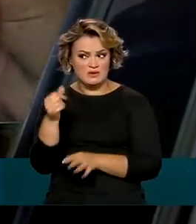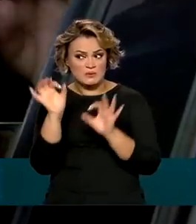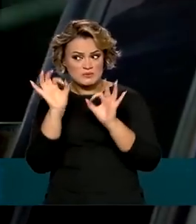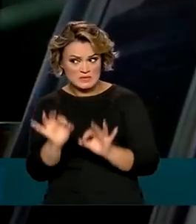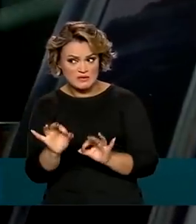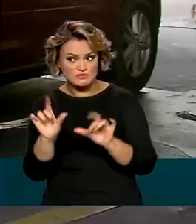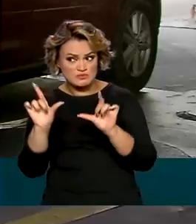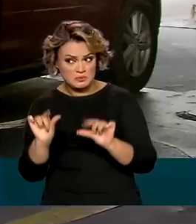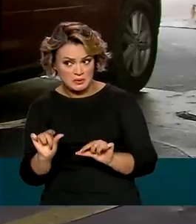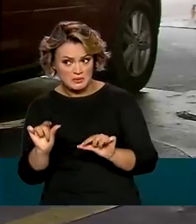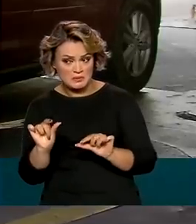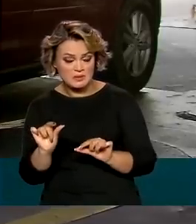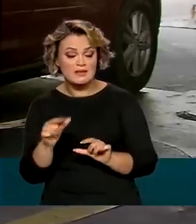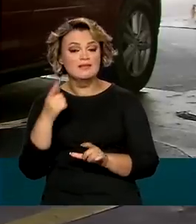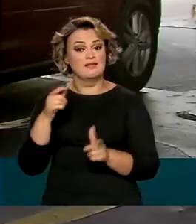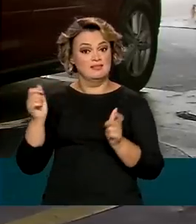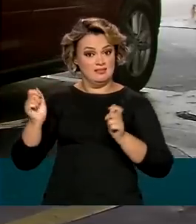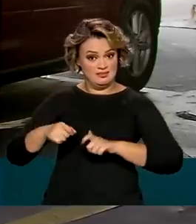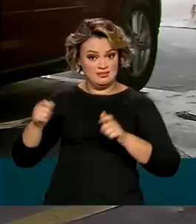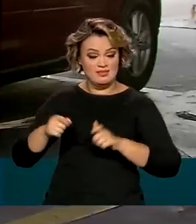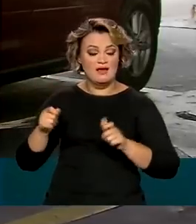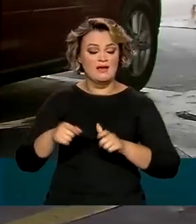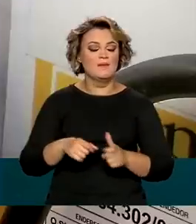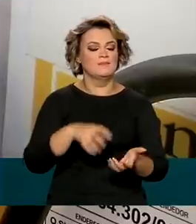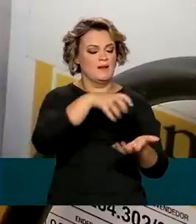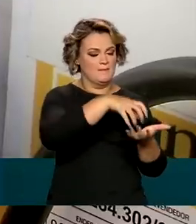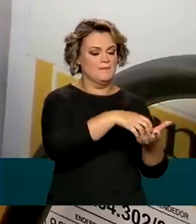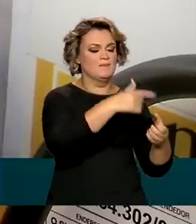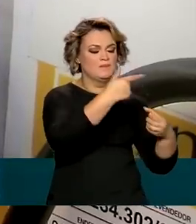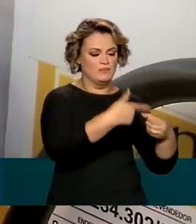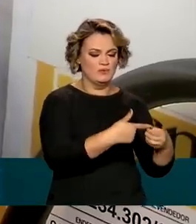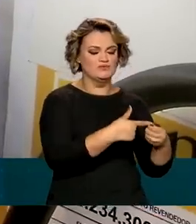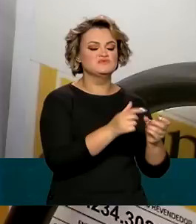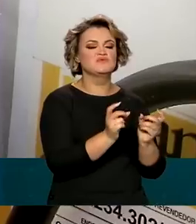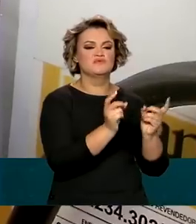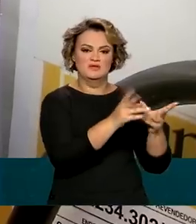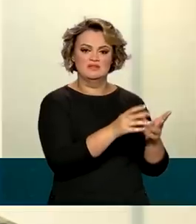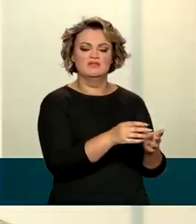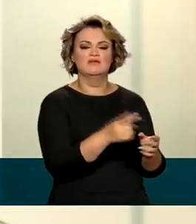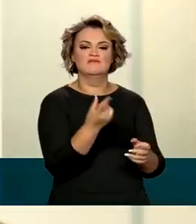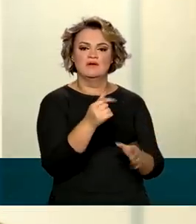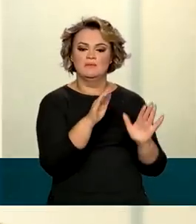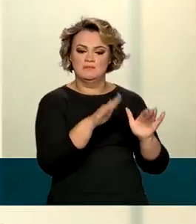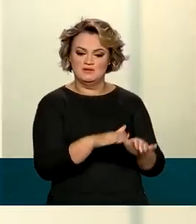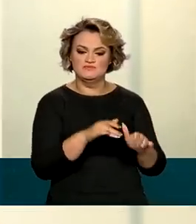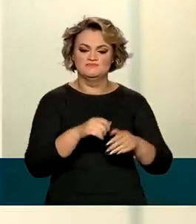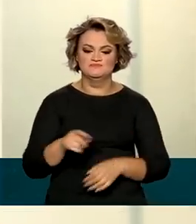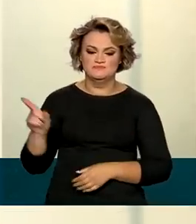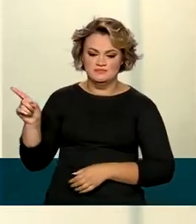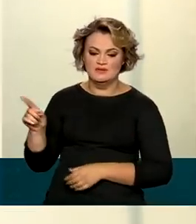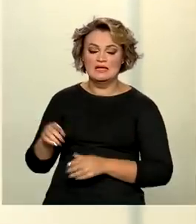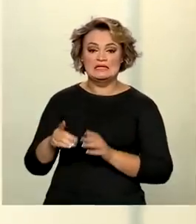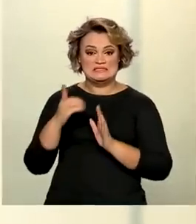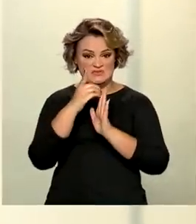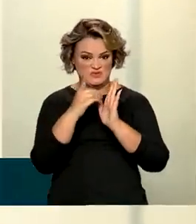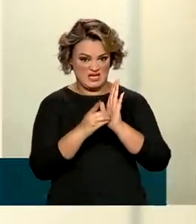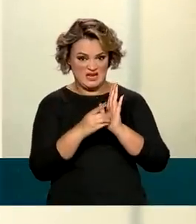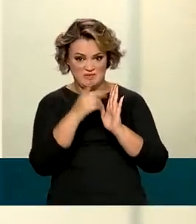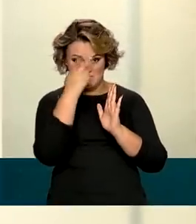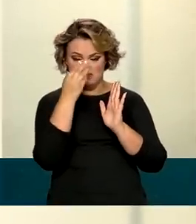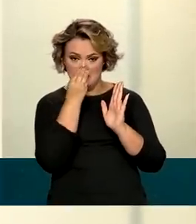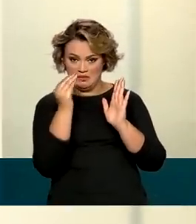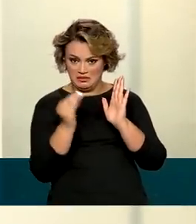esteja menor e possibilite que os postos repassem ao preço final. O descumprimento do Decreto 11.121